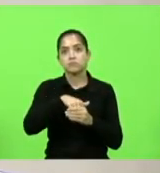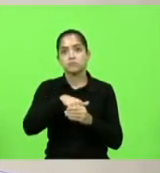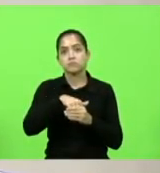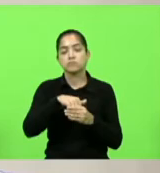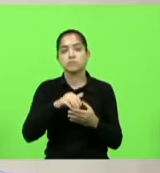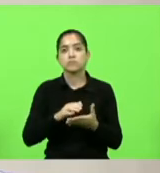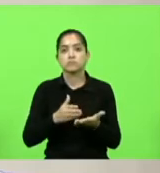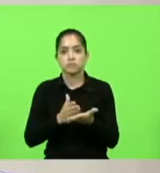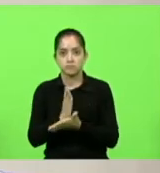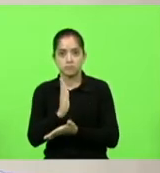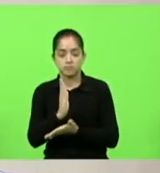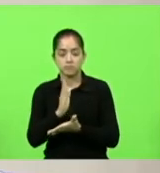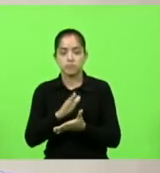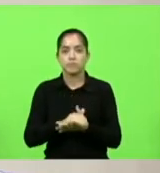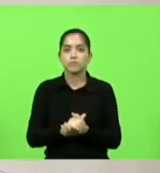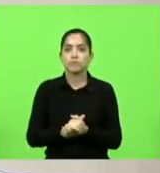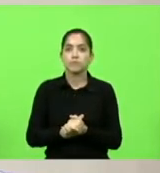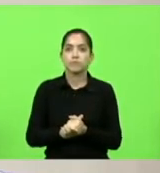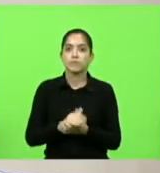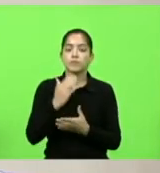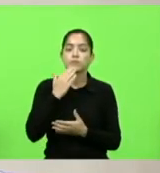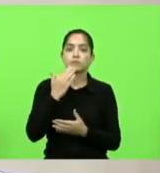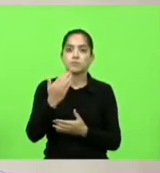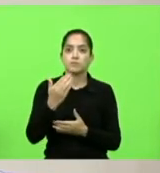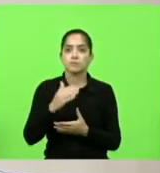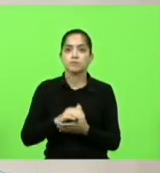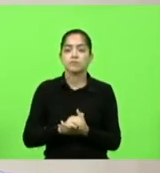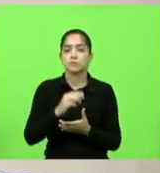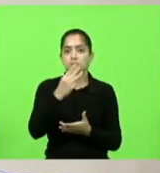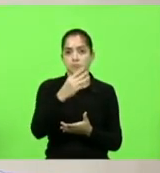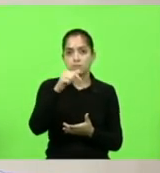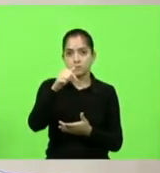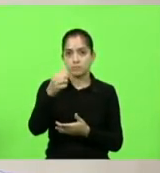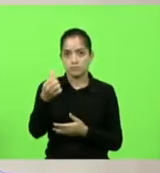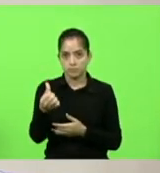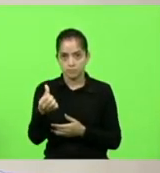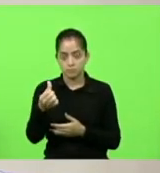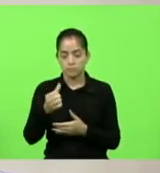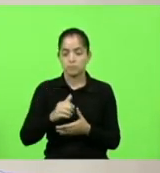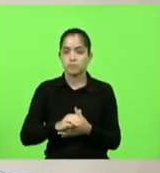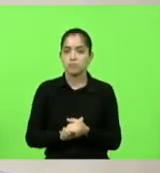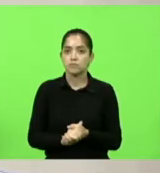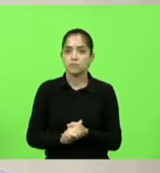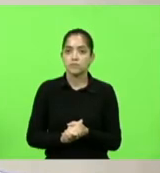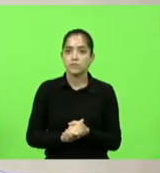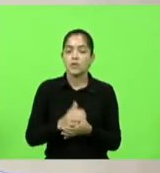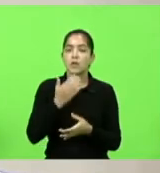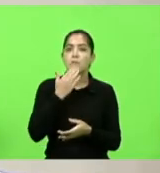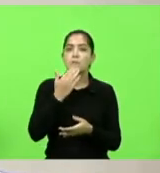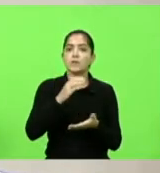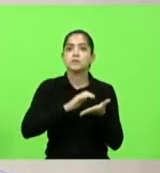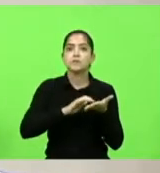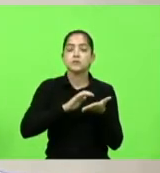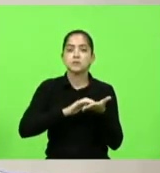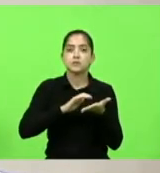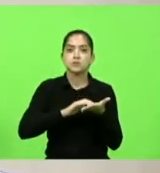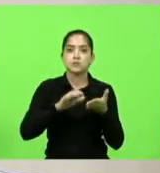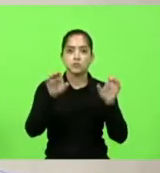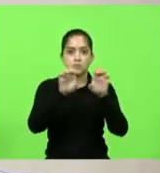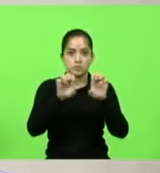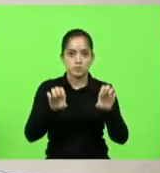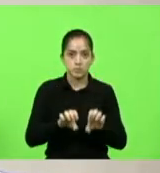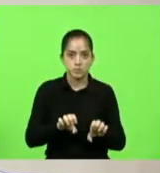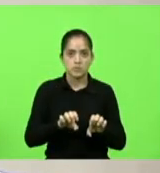votação? votação? Em Aprovado. Pedido de informação nº 376. Deputado João Amin, solicitando ao secretário de Estado da Infraestrutura e